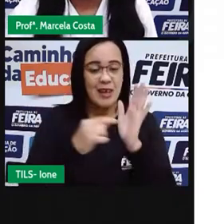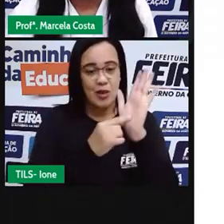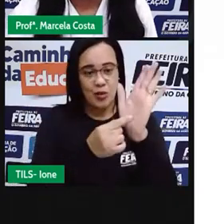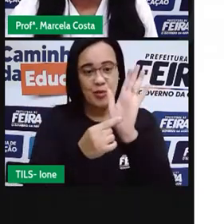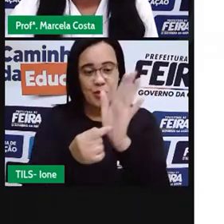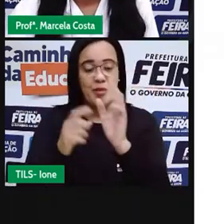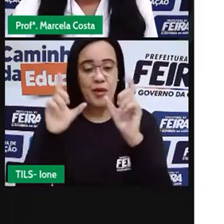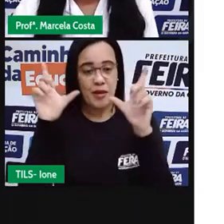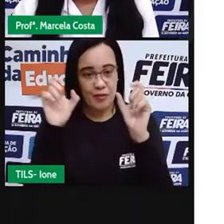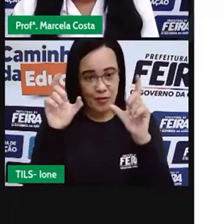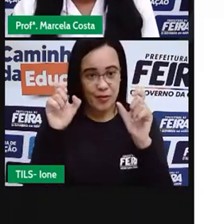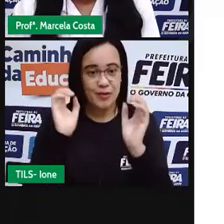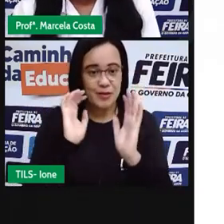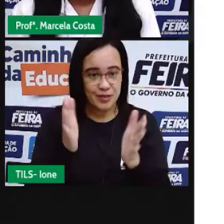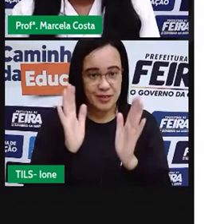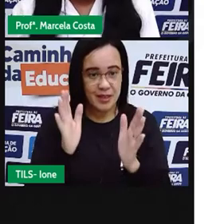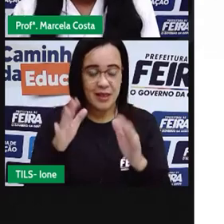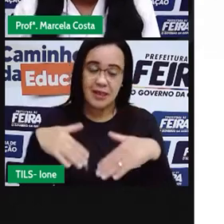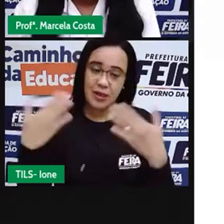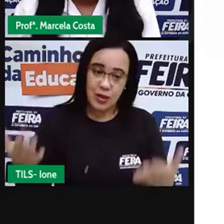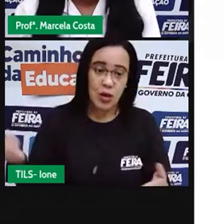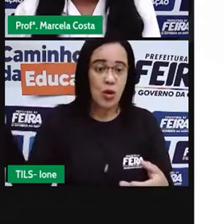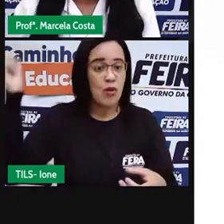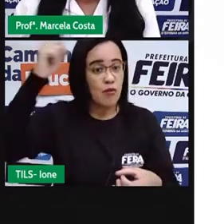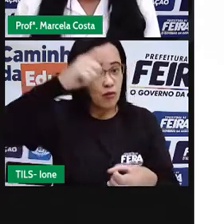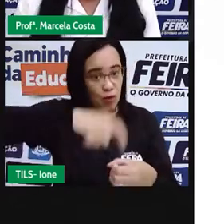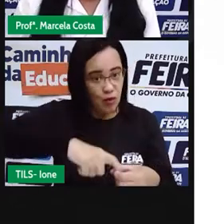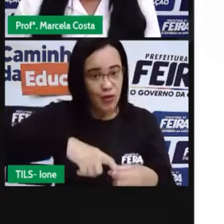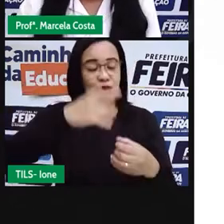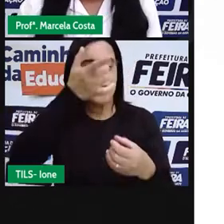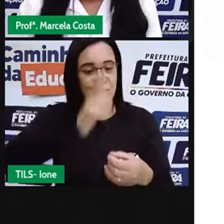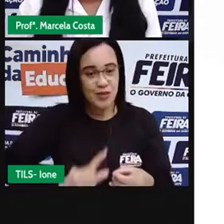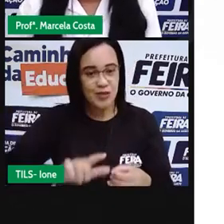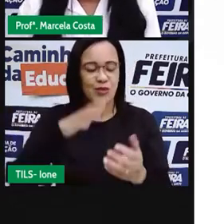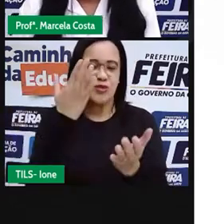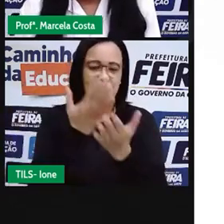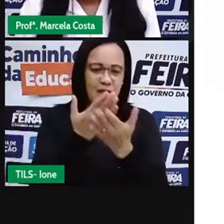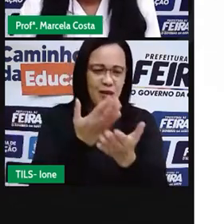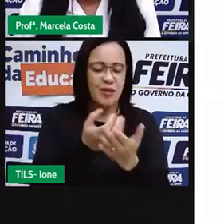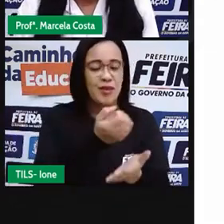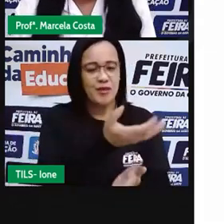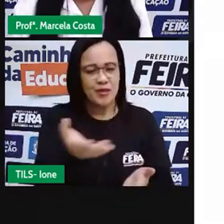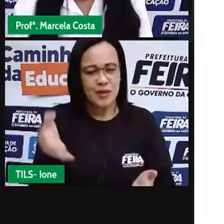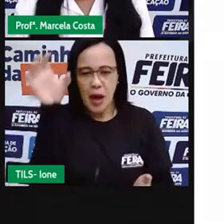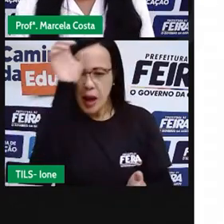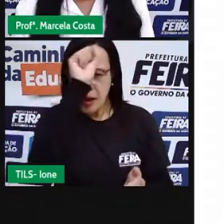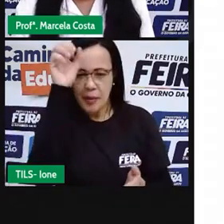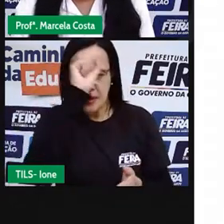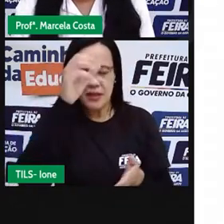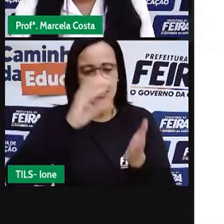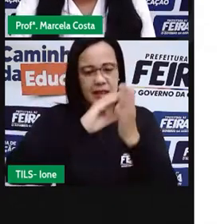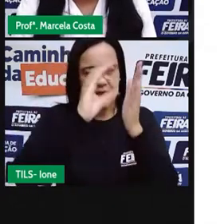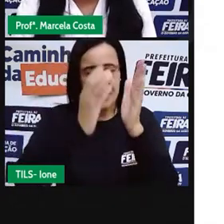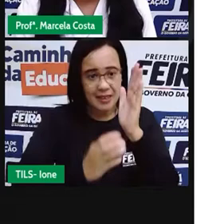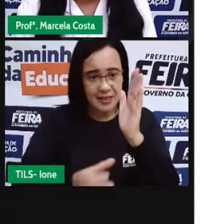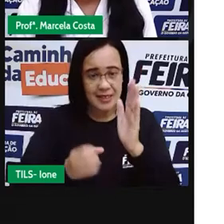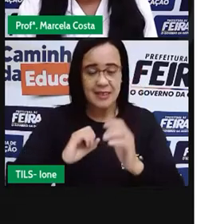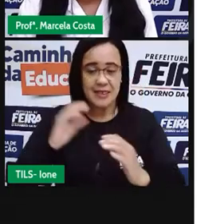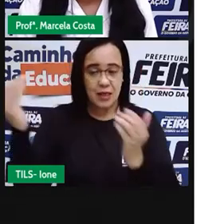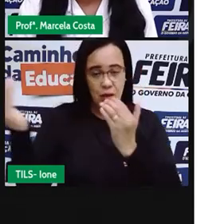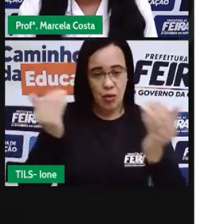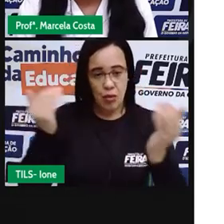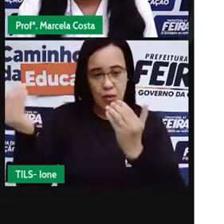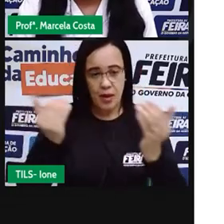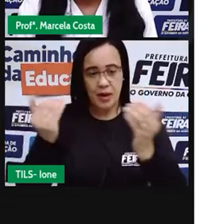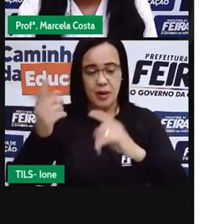criançada, eu espero que com essa aula você aprenda a comparar as características de diferentes materiais